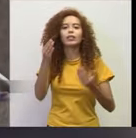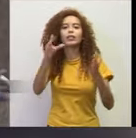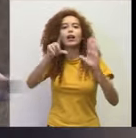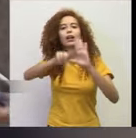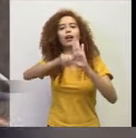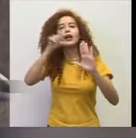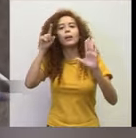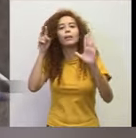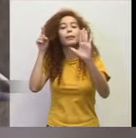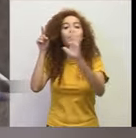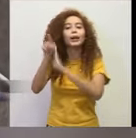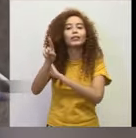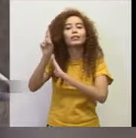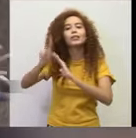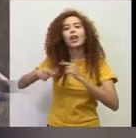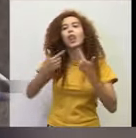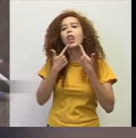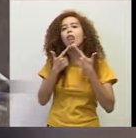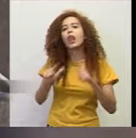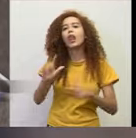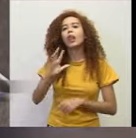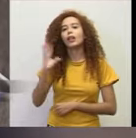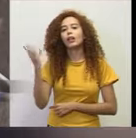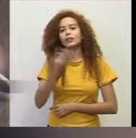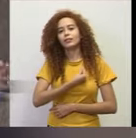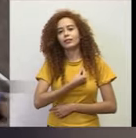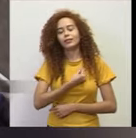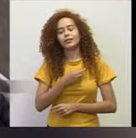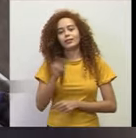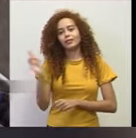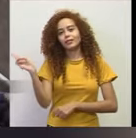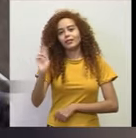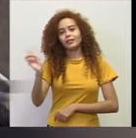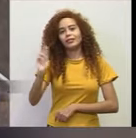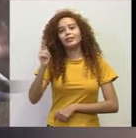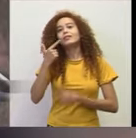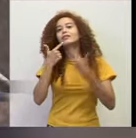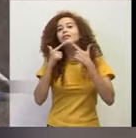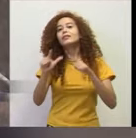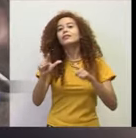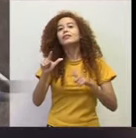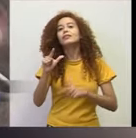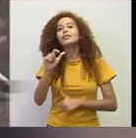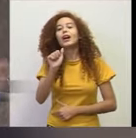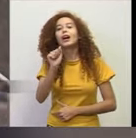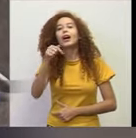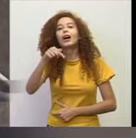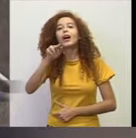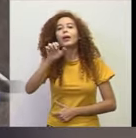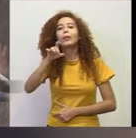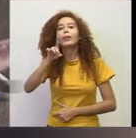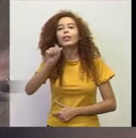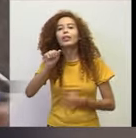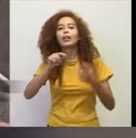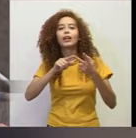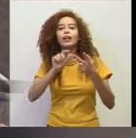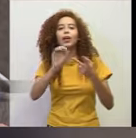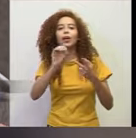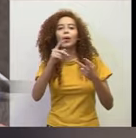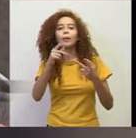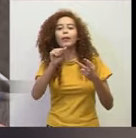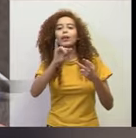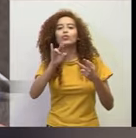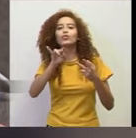enunciado uma linguagem travesti. E o título dessa linguagem era Cuenda Upajubá. Conheça